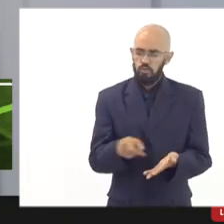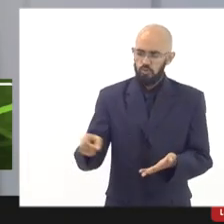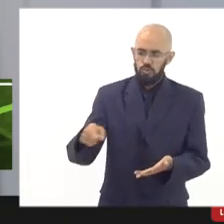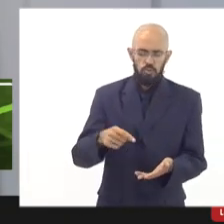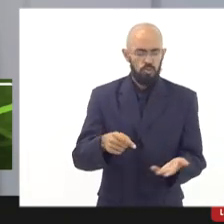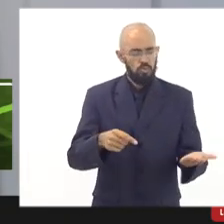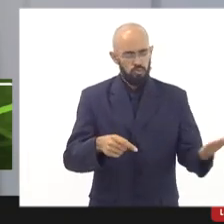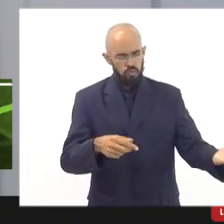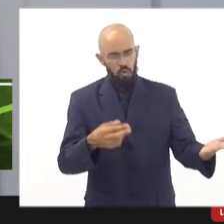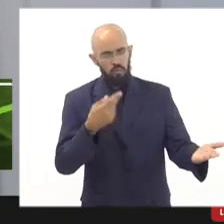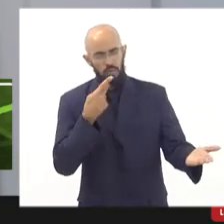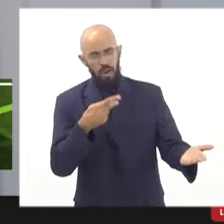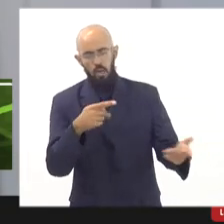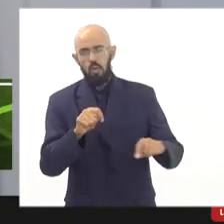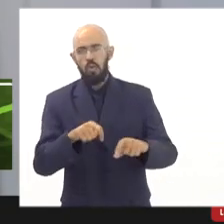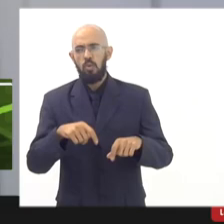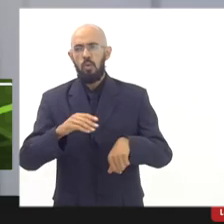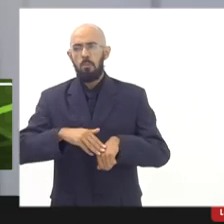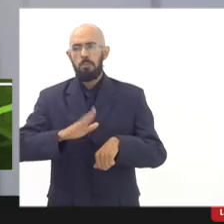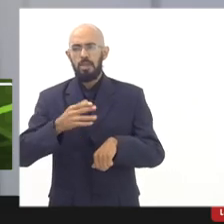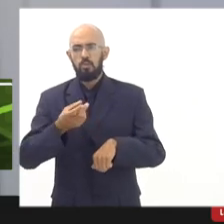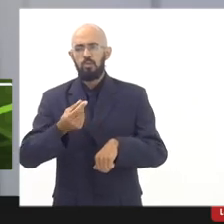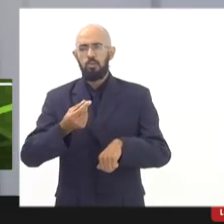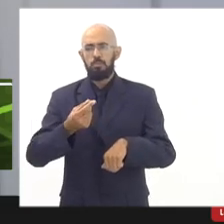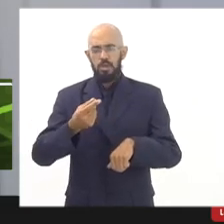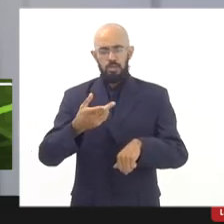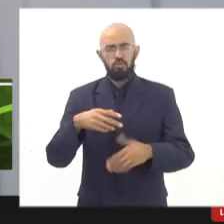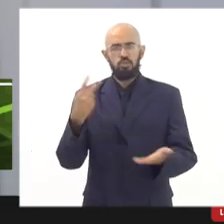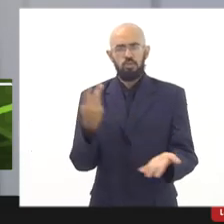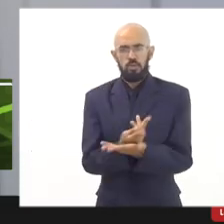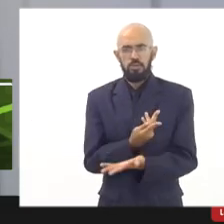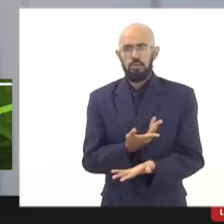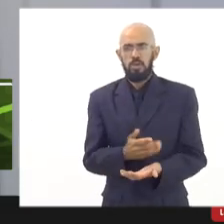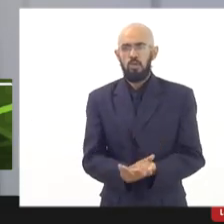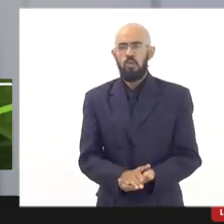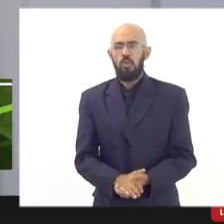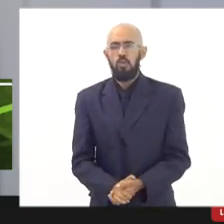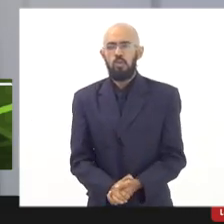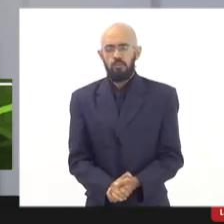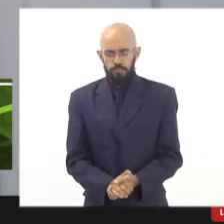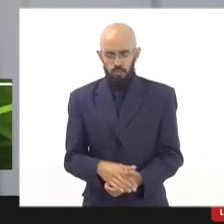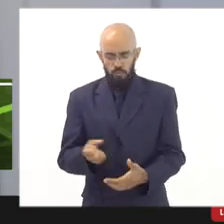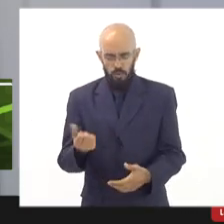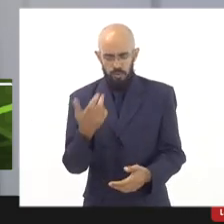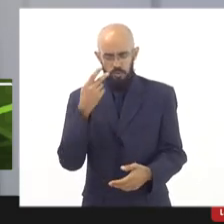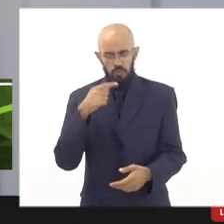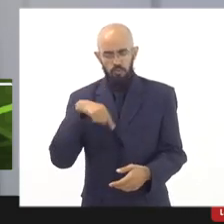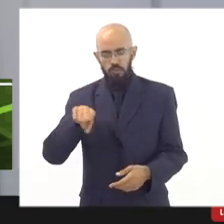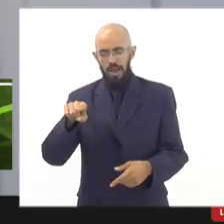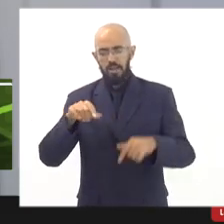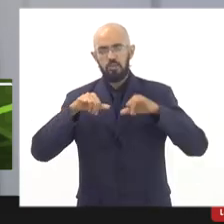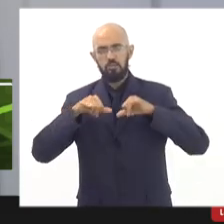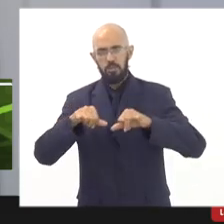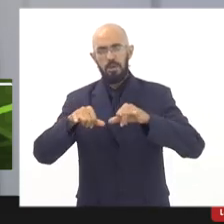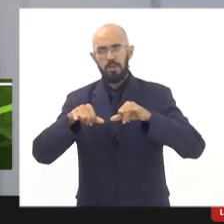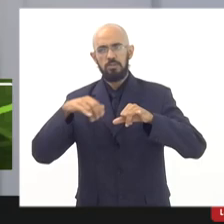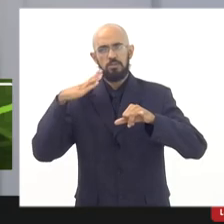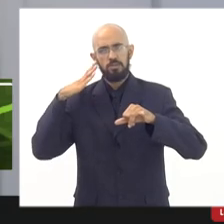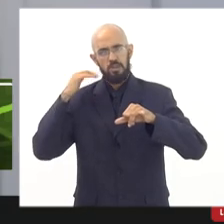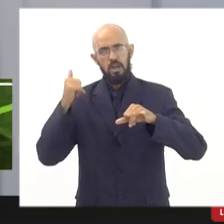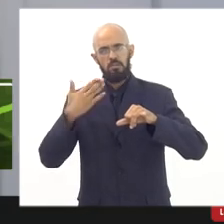é... o aumento do preço que está aí, o mercado, o poder de compra, ele